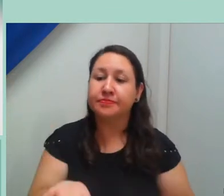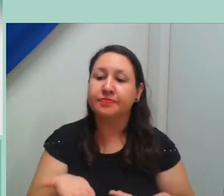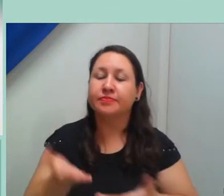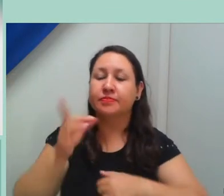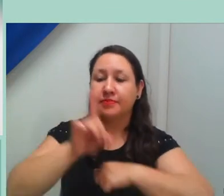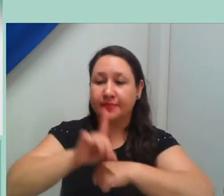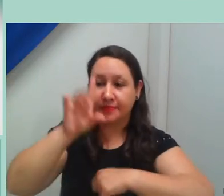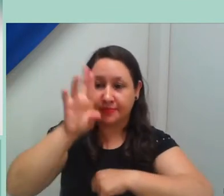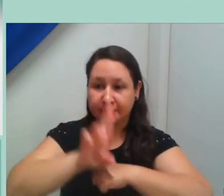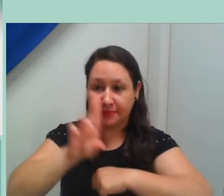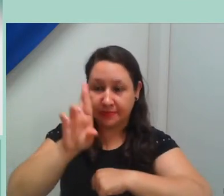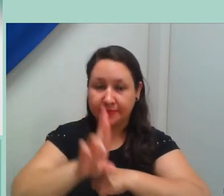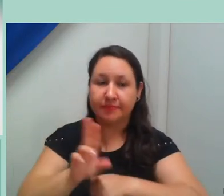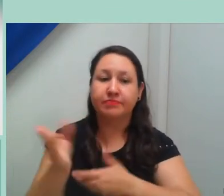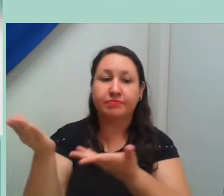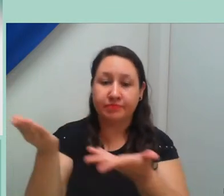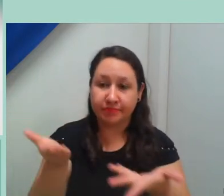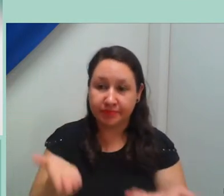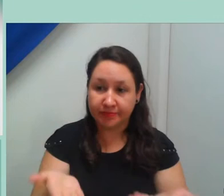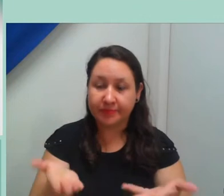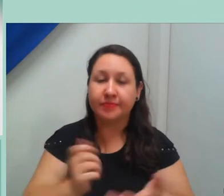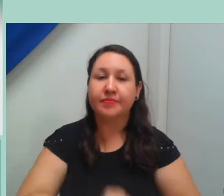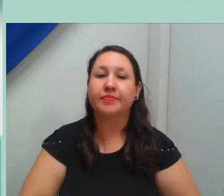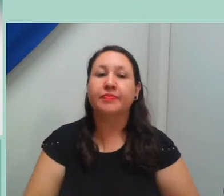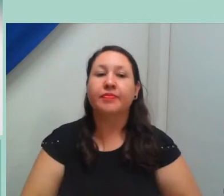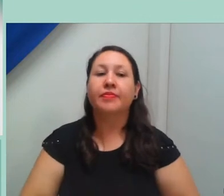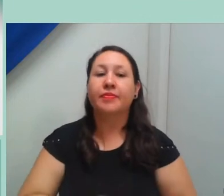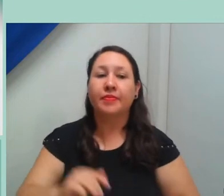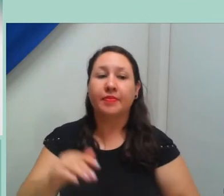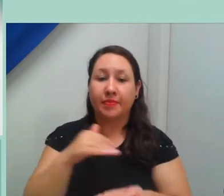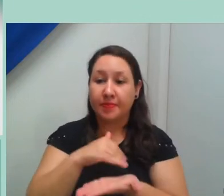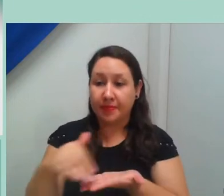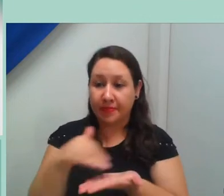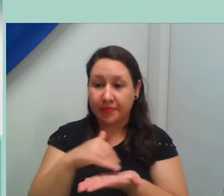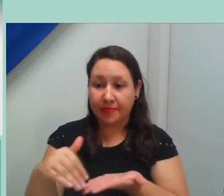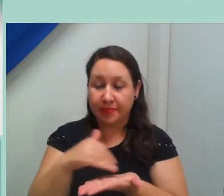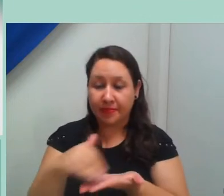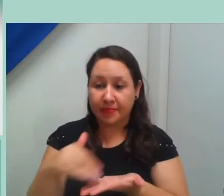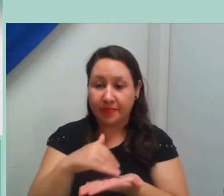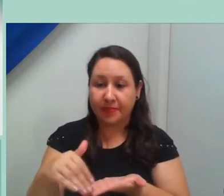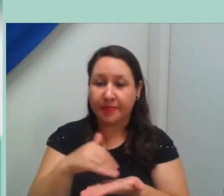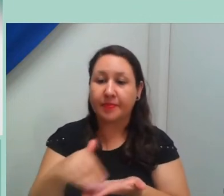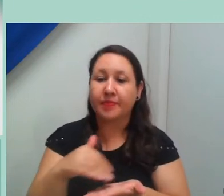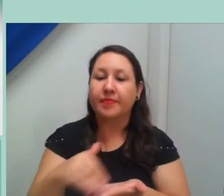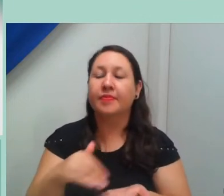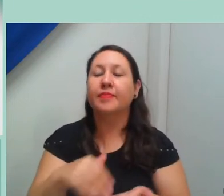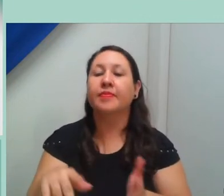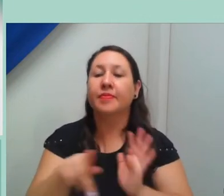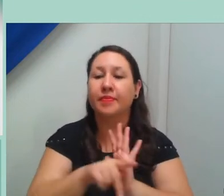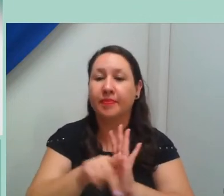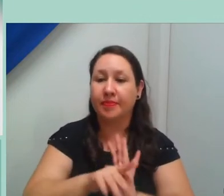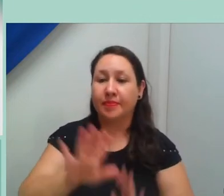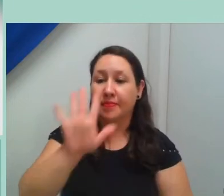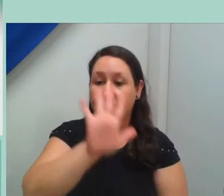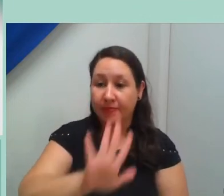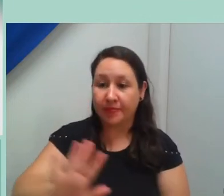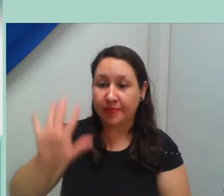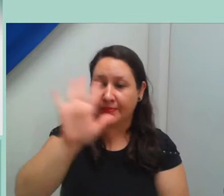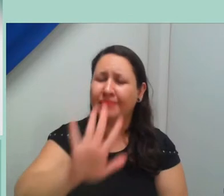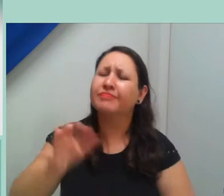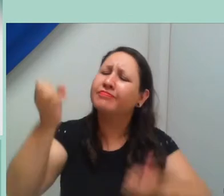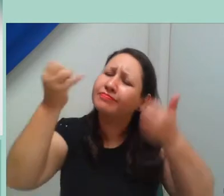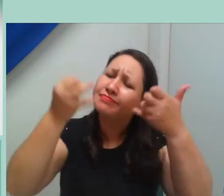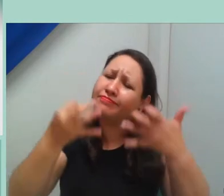da Sociedade Brasileira para o Progresso da Ciência, SBPC, que falará sobre os desafios da